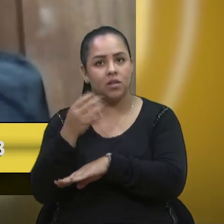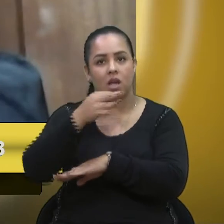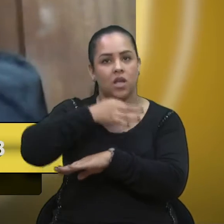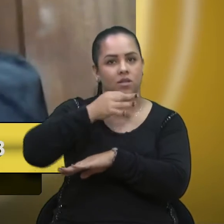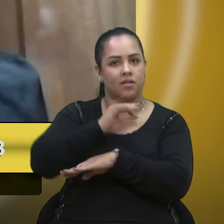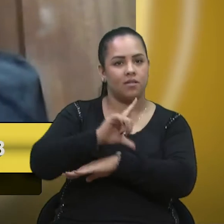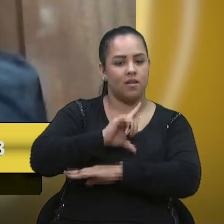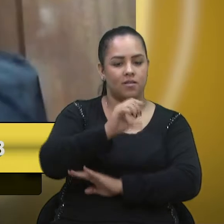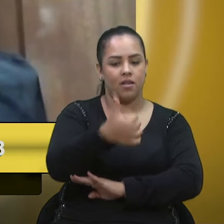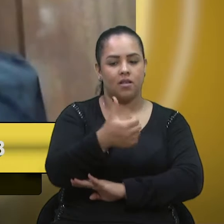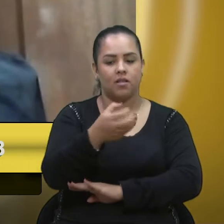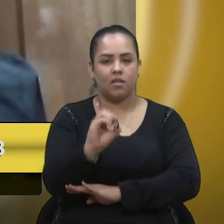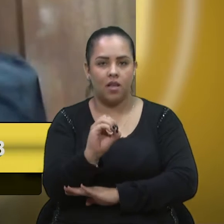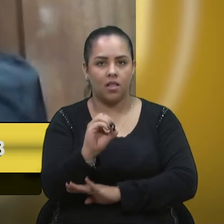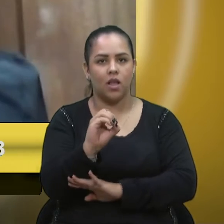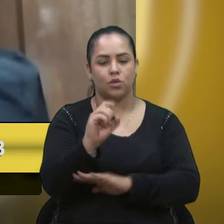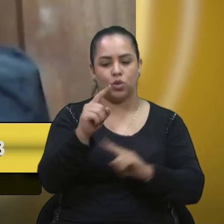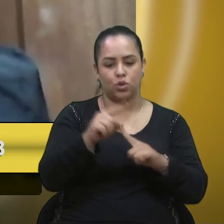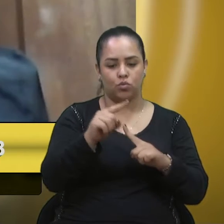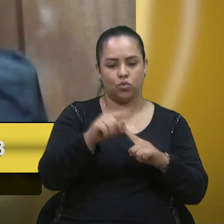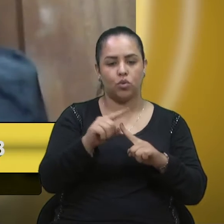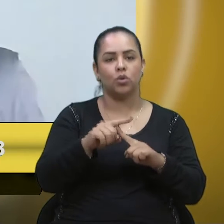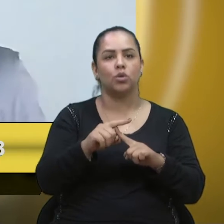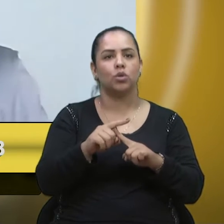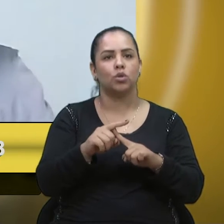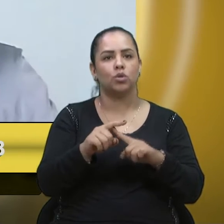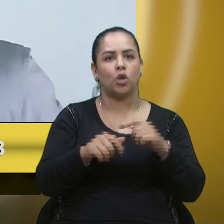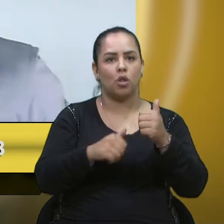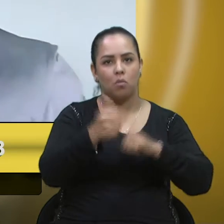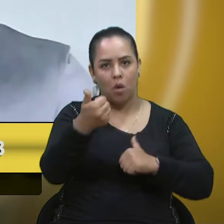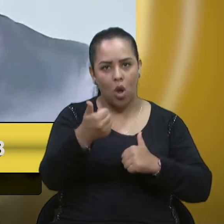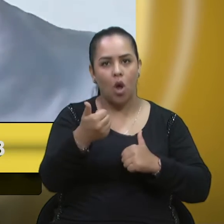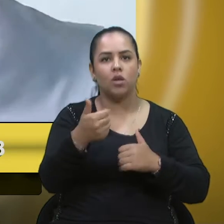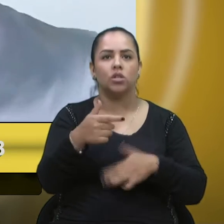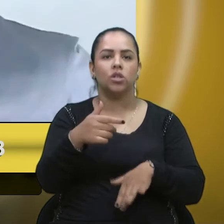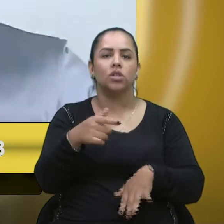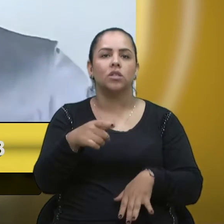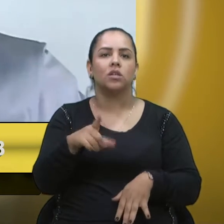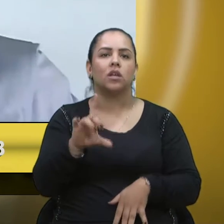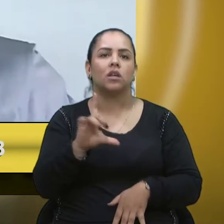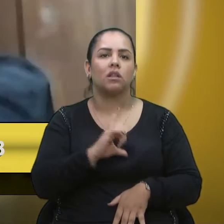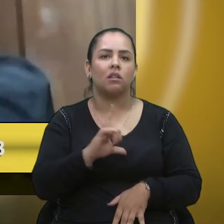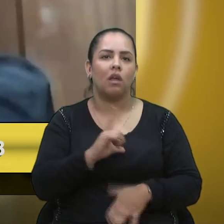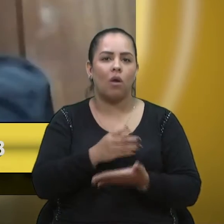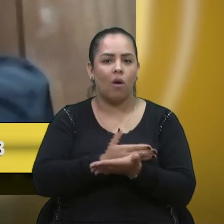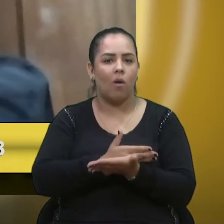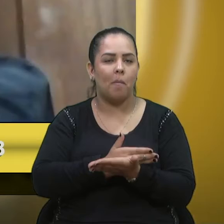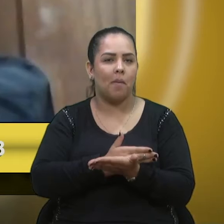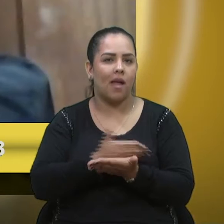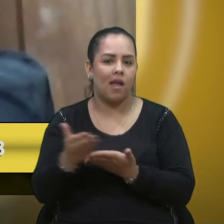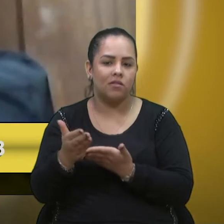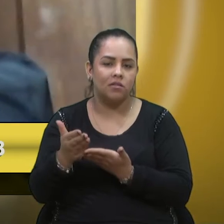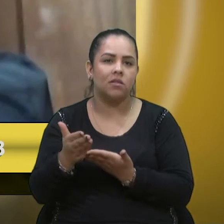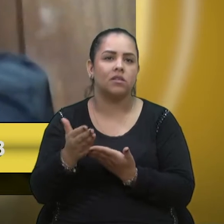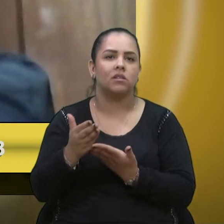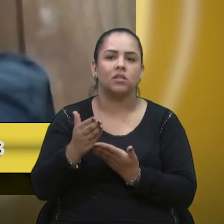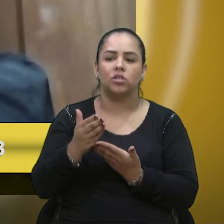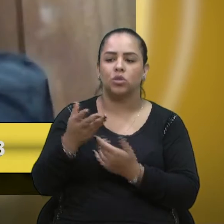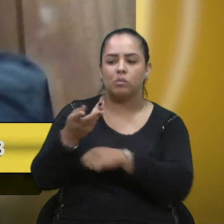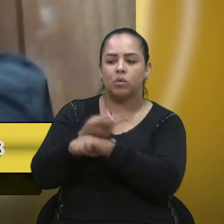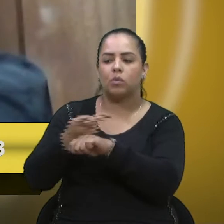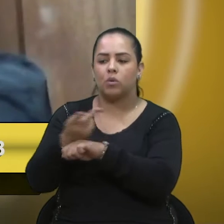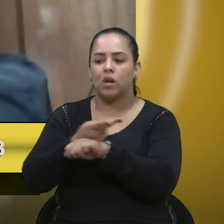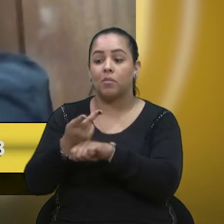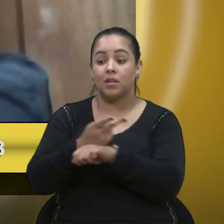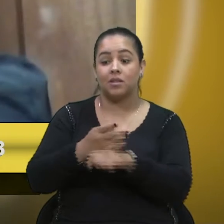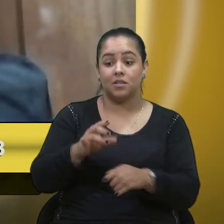60 modalidades esportivas e que começam a ter essa busca através da Secretaria do Esporte e